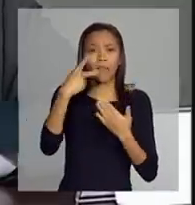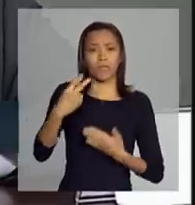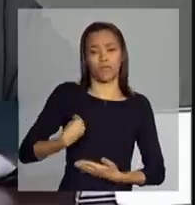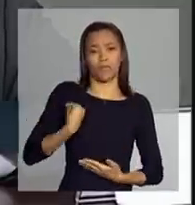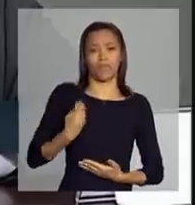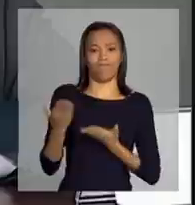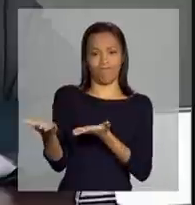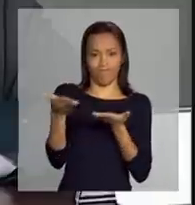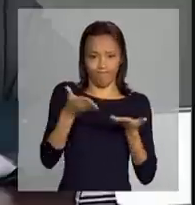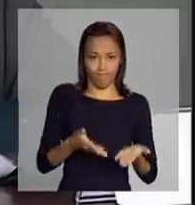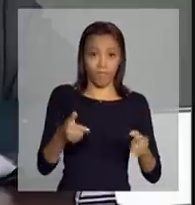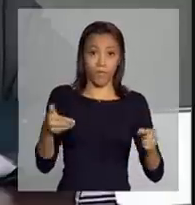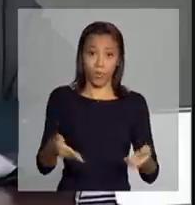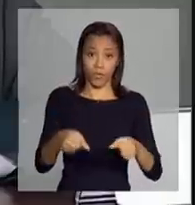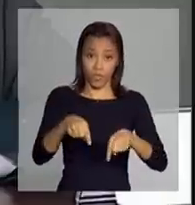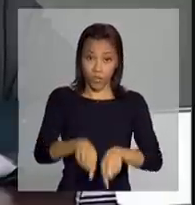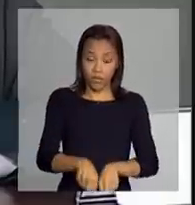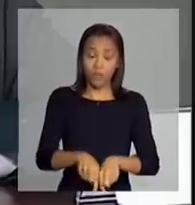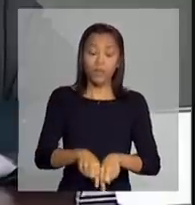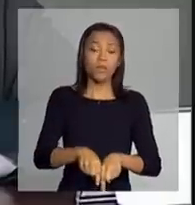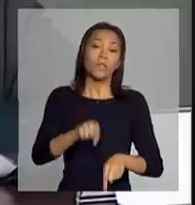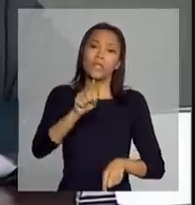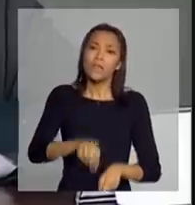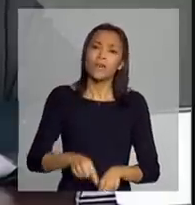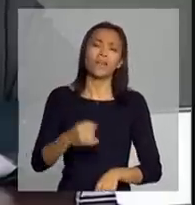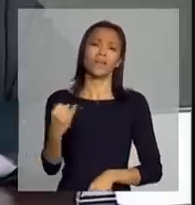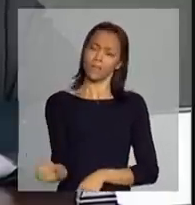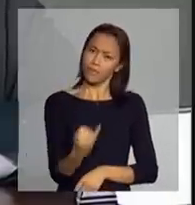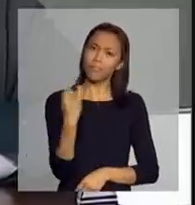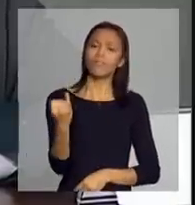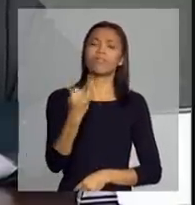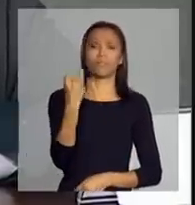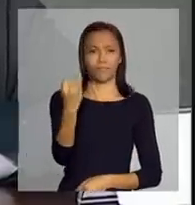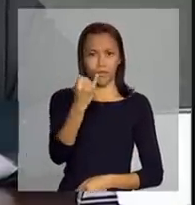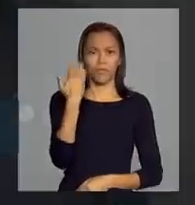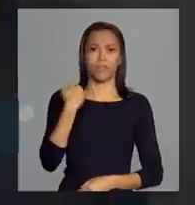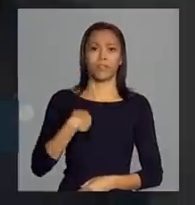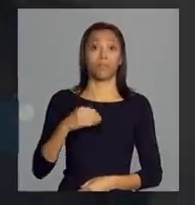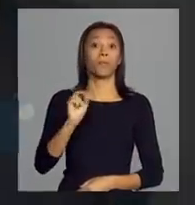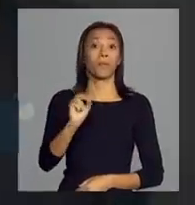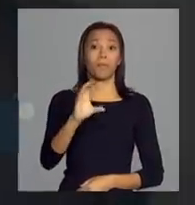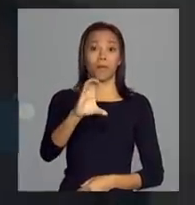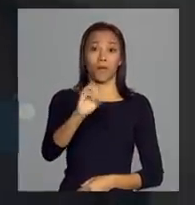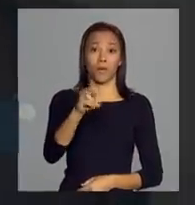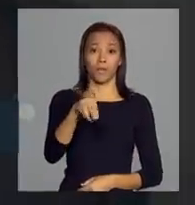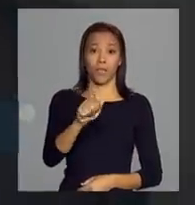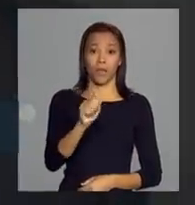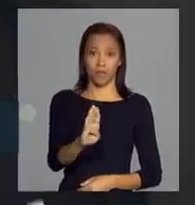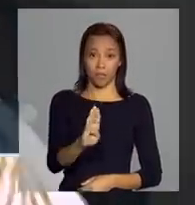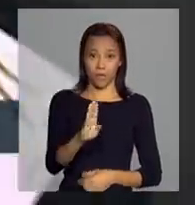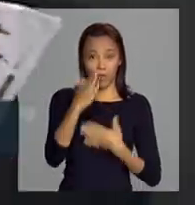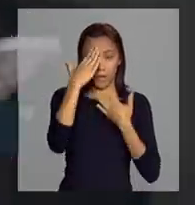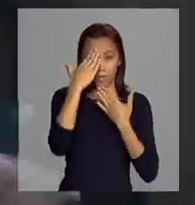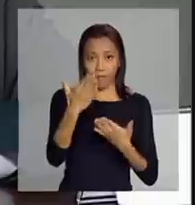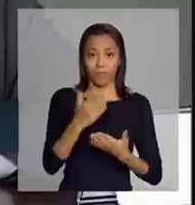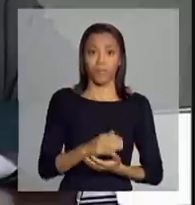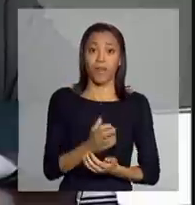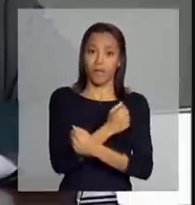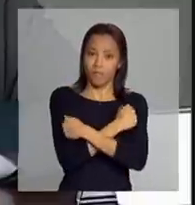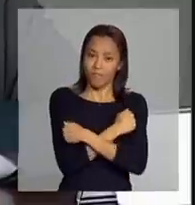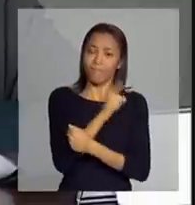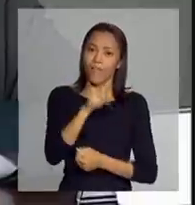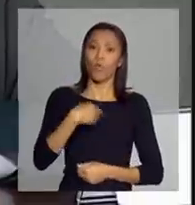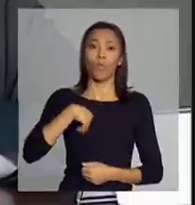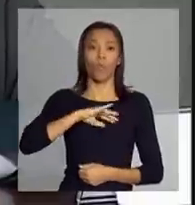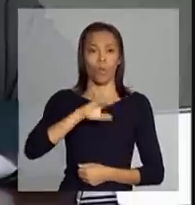hoje, neste ato tão simbólico e importante para a Conab. Abraçar o Cid, que é o nosso